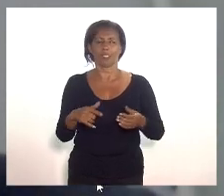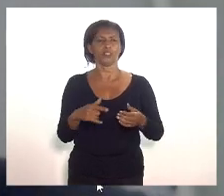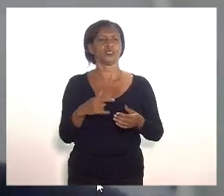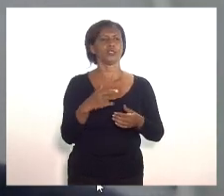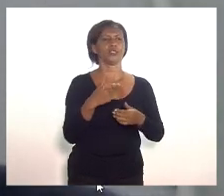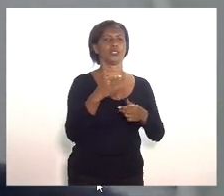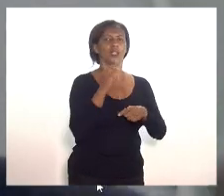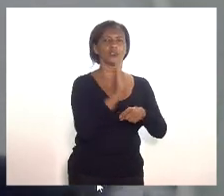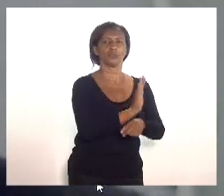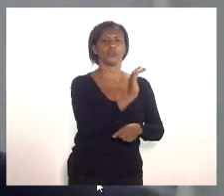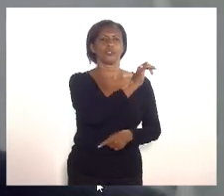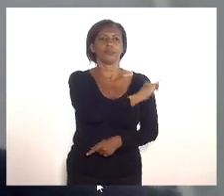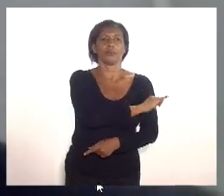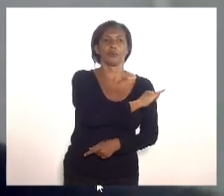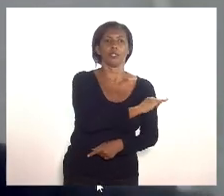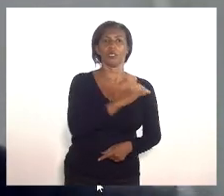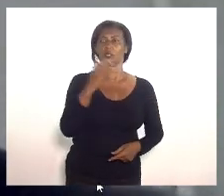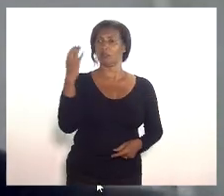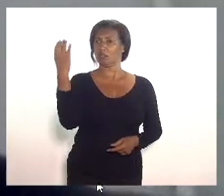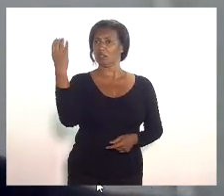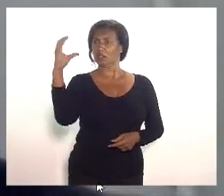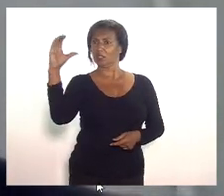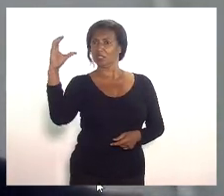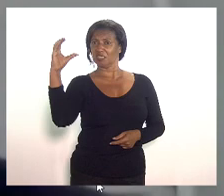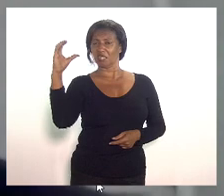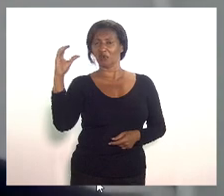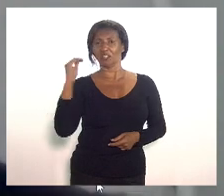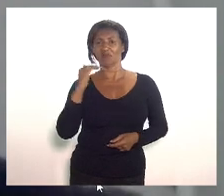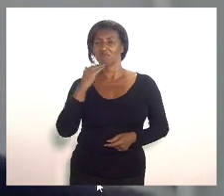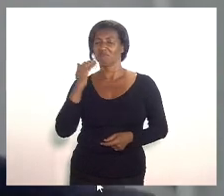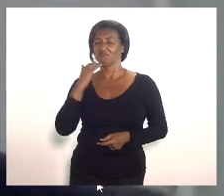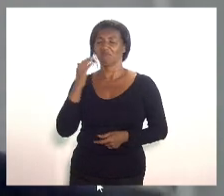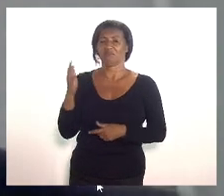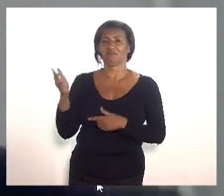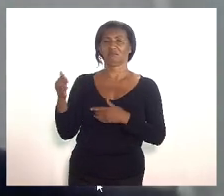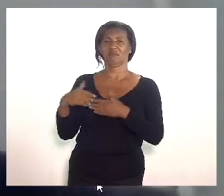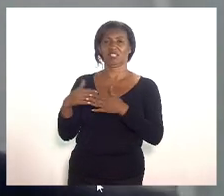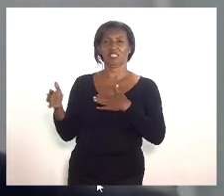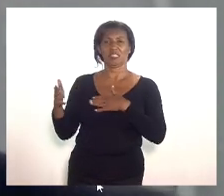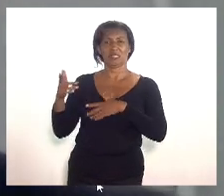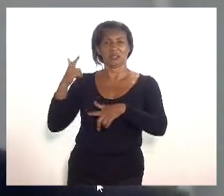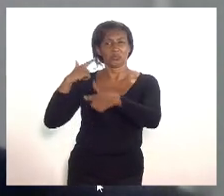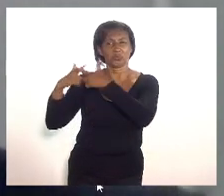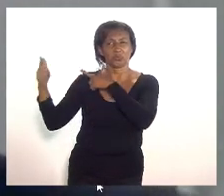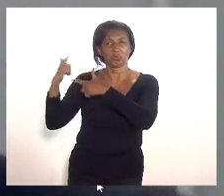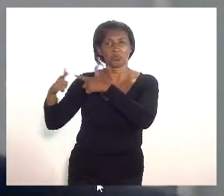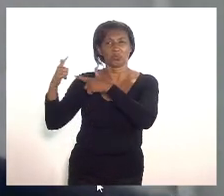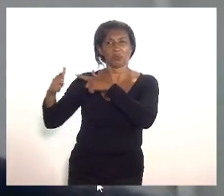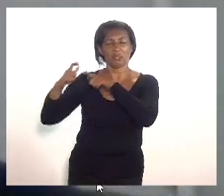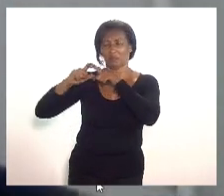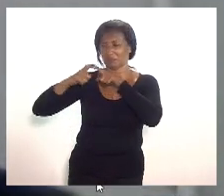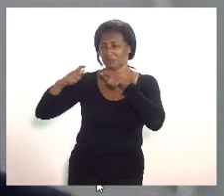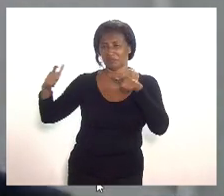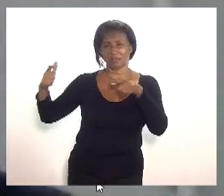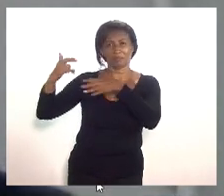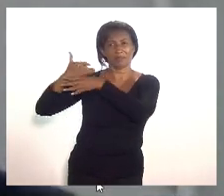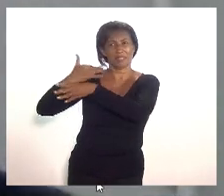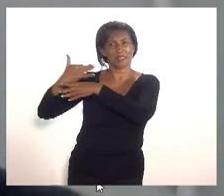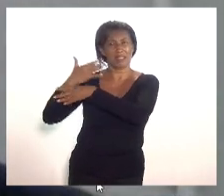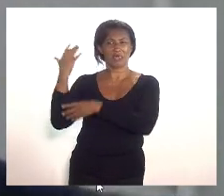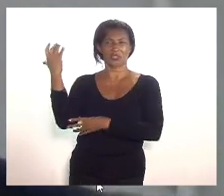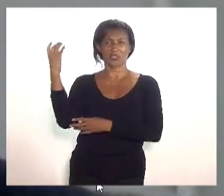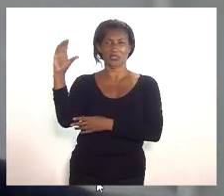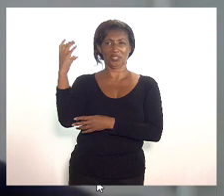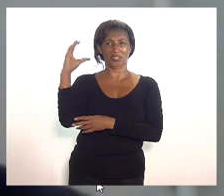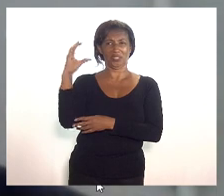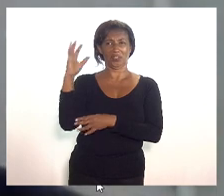prefeito de interói implementa as barreiras sanitárias criando um transtorno gigantesco para a cidade de interói